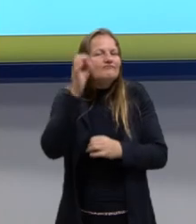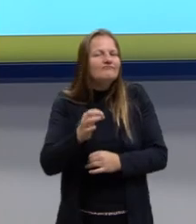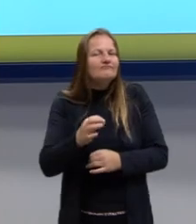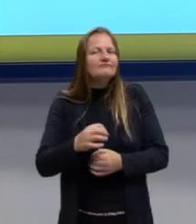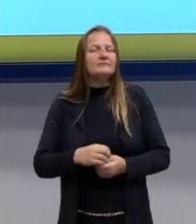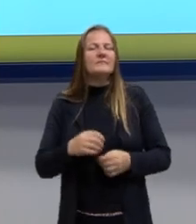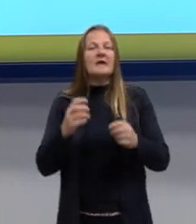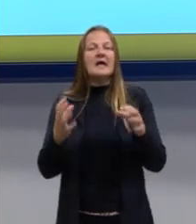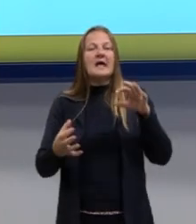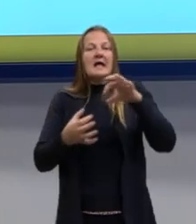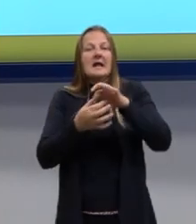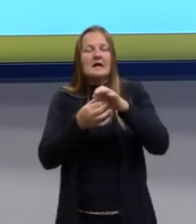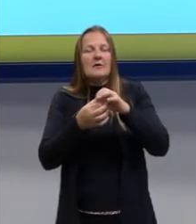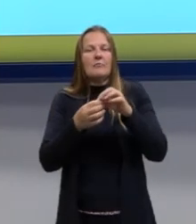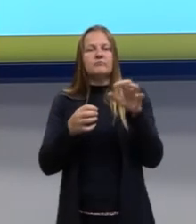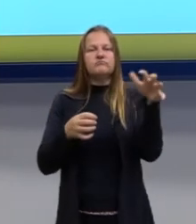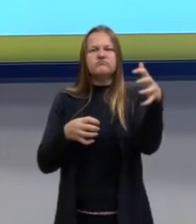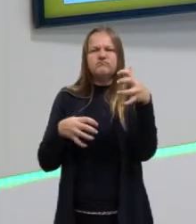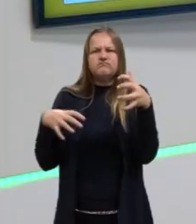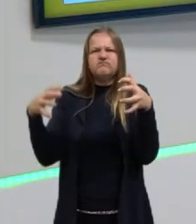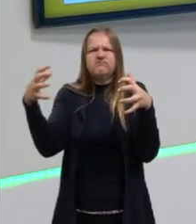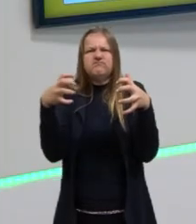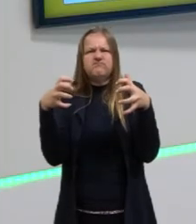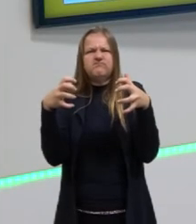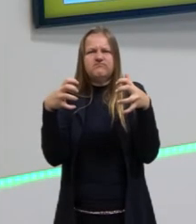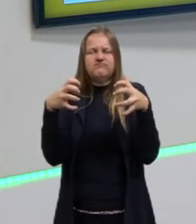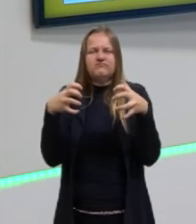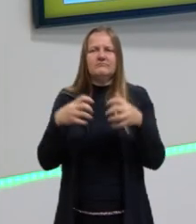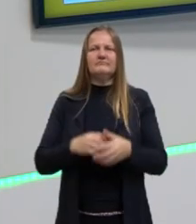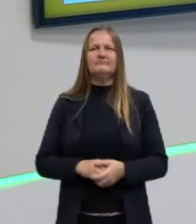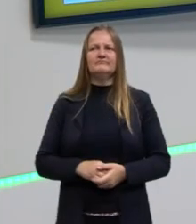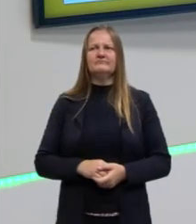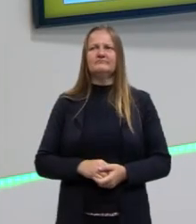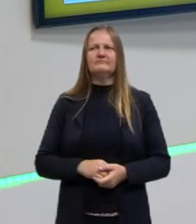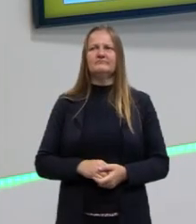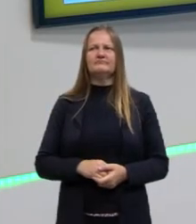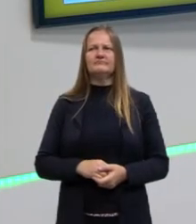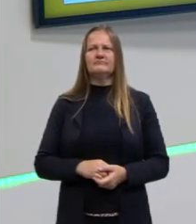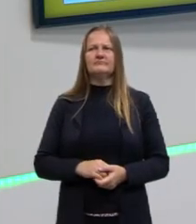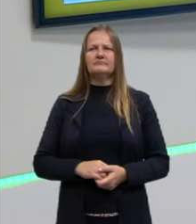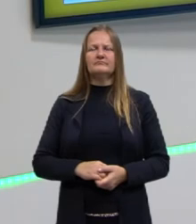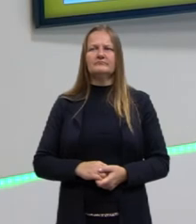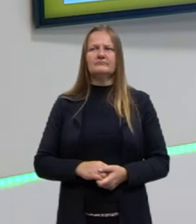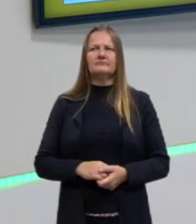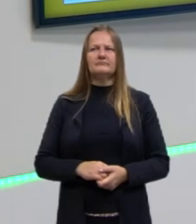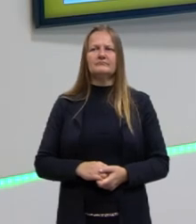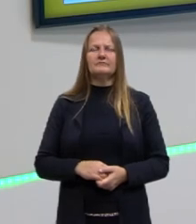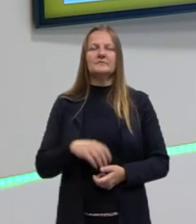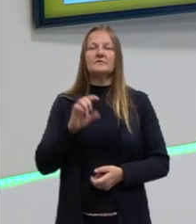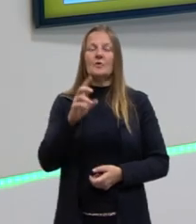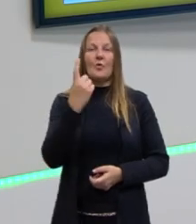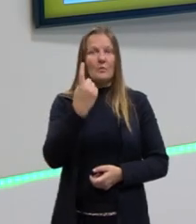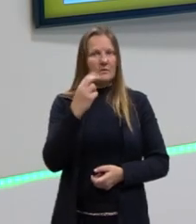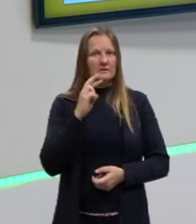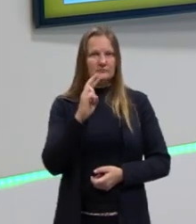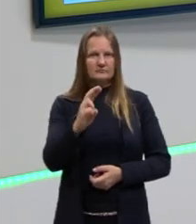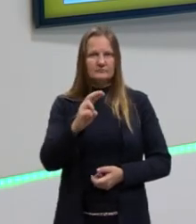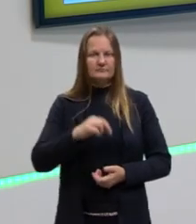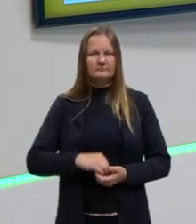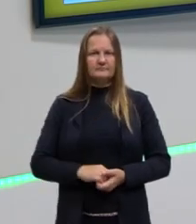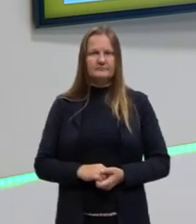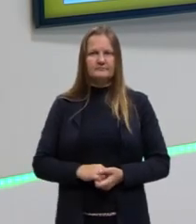flora relacionada ao bicho preguiça, a preguiça gigante, desculpa, é uma só, é uma questão só.